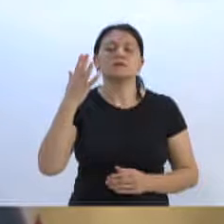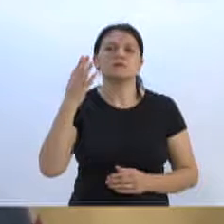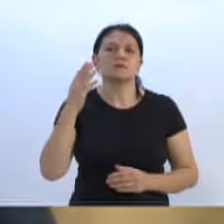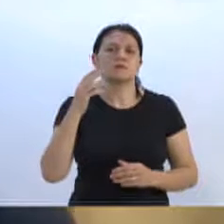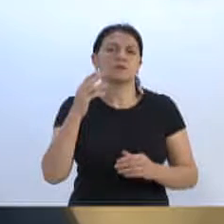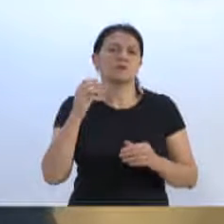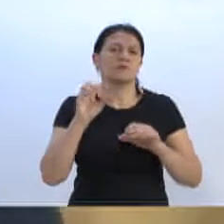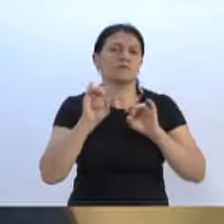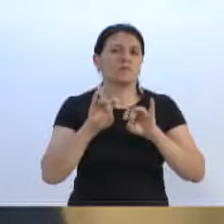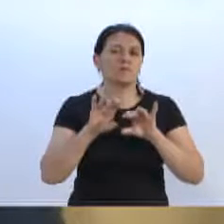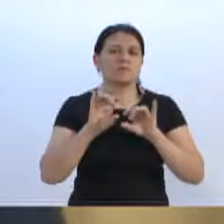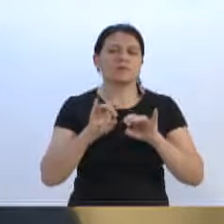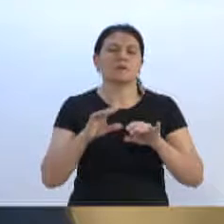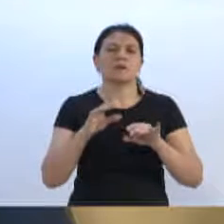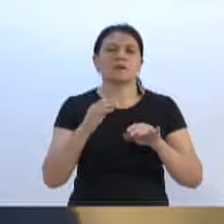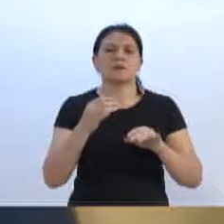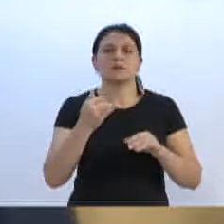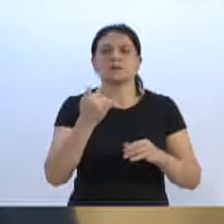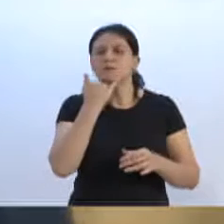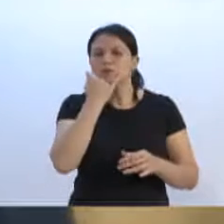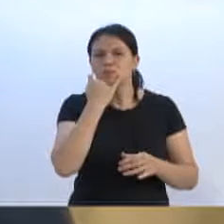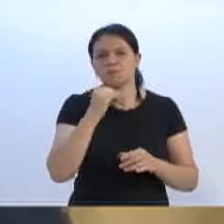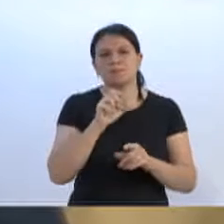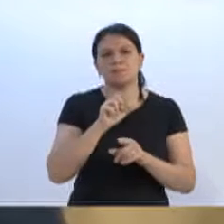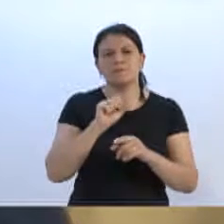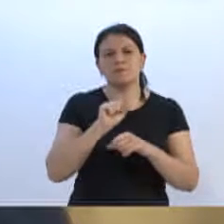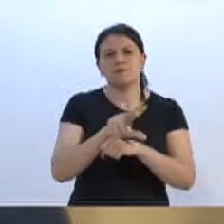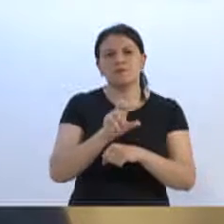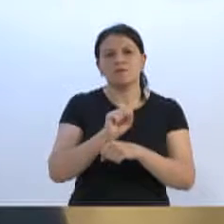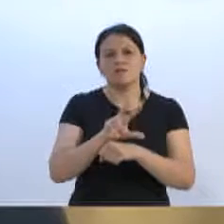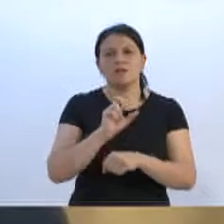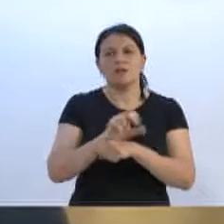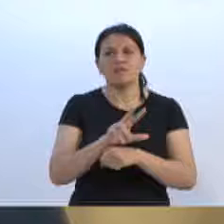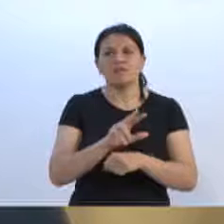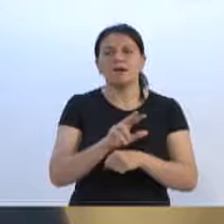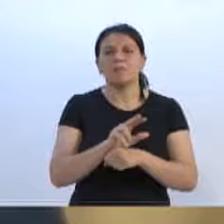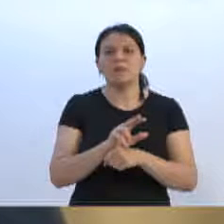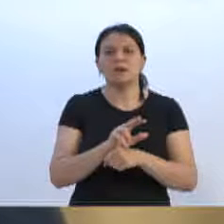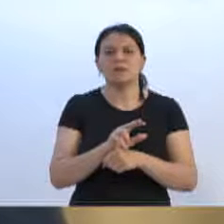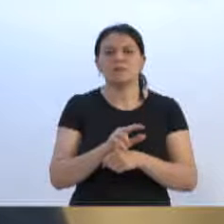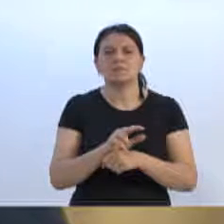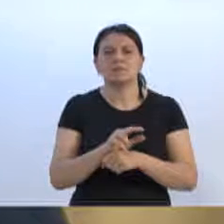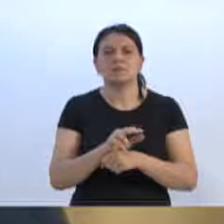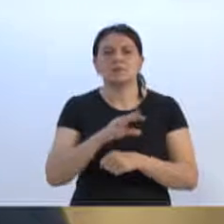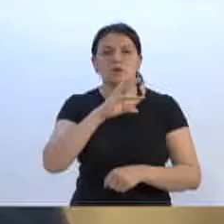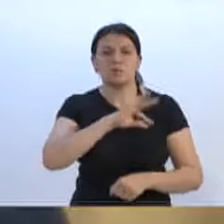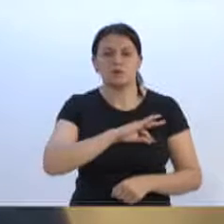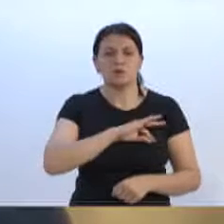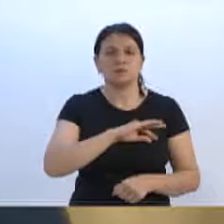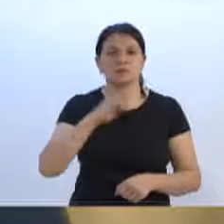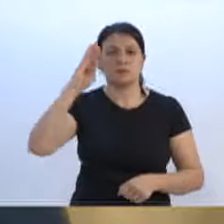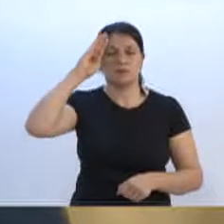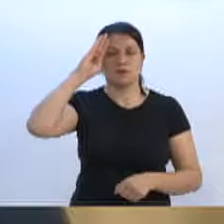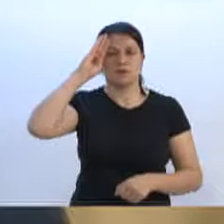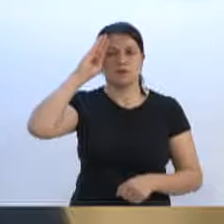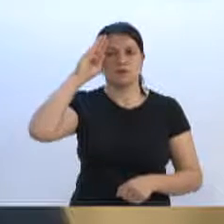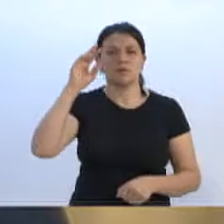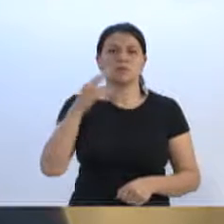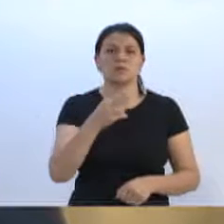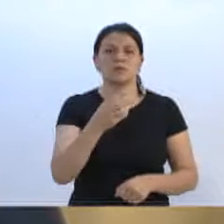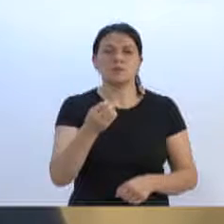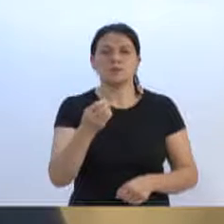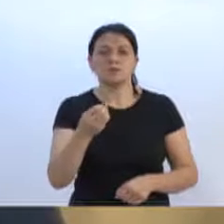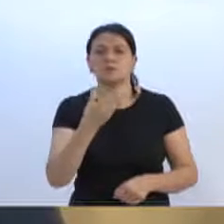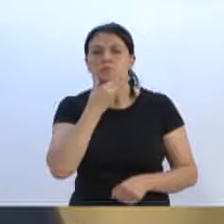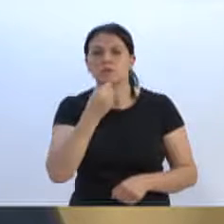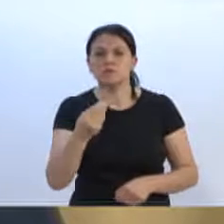igual a mil na Polícia Militar, 800 masculino e 200 feminino. E ele já